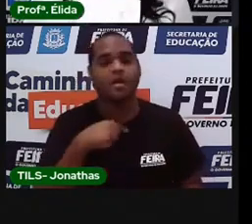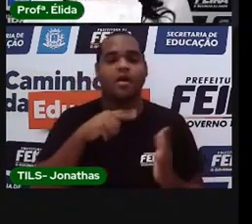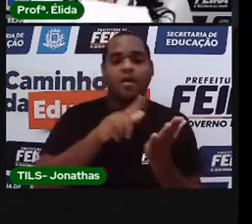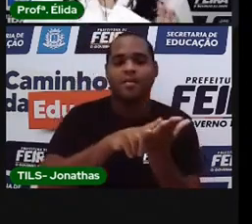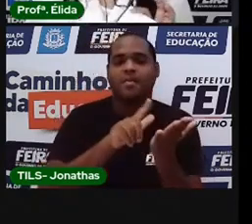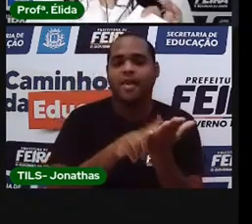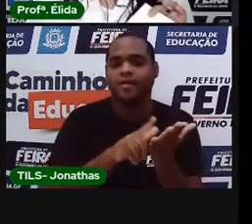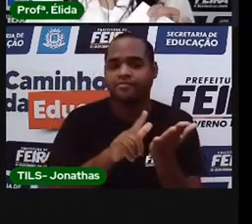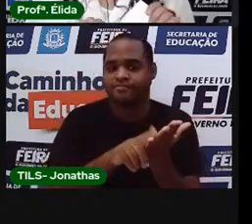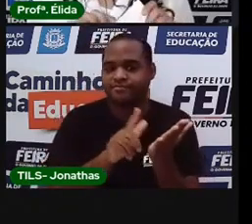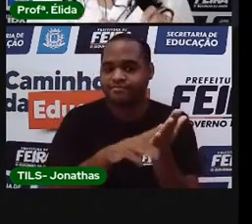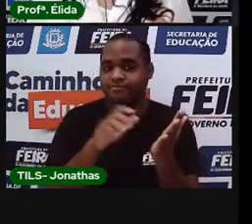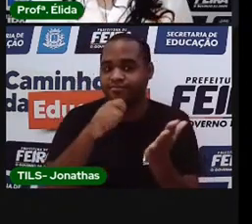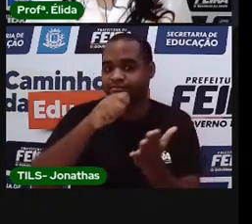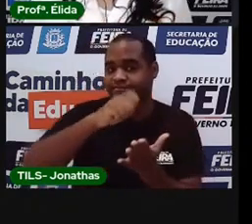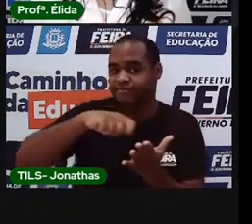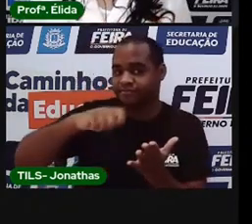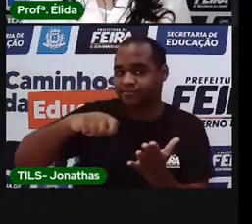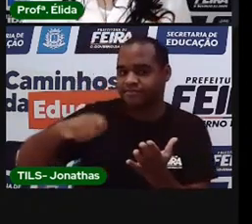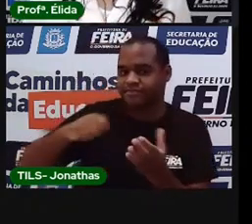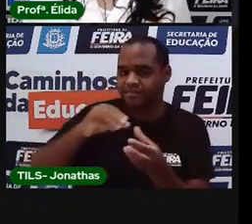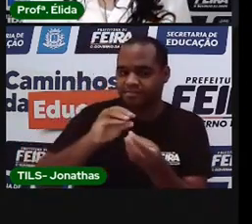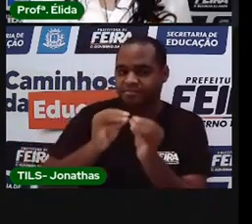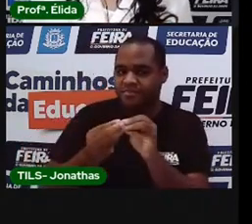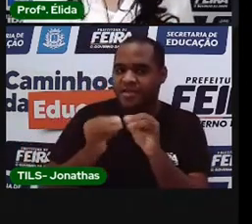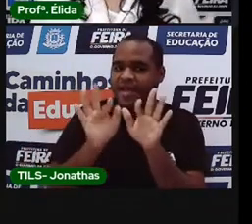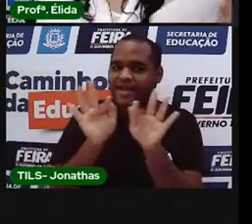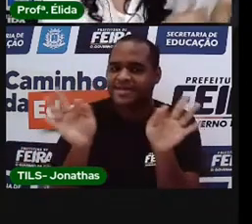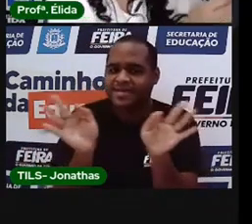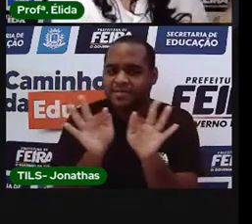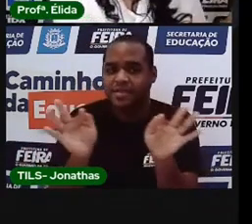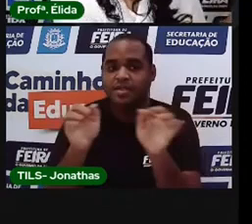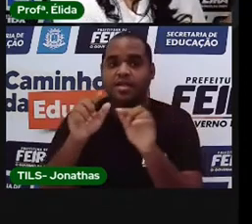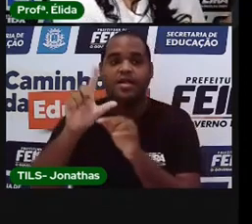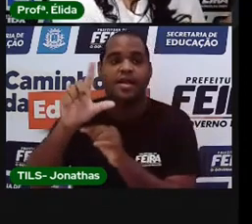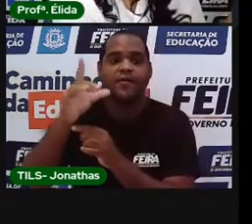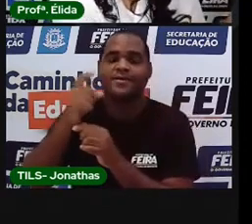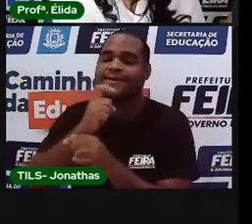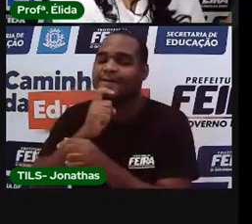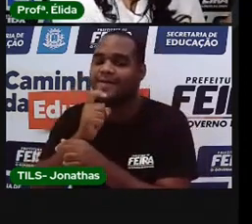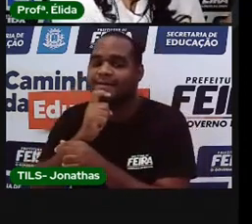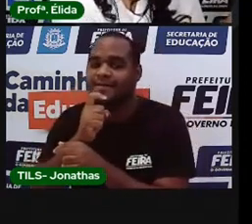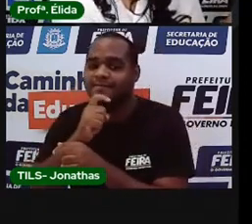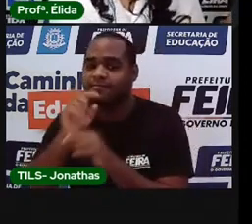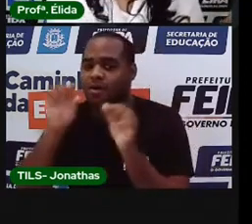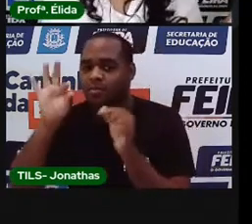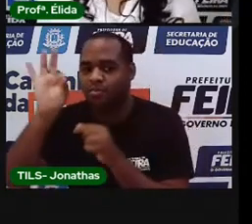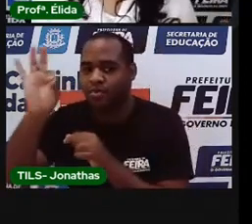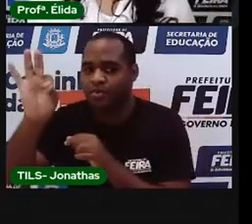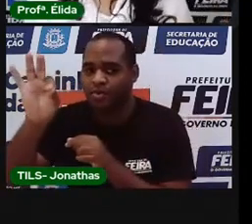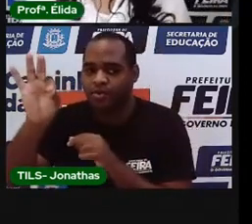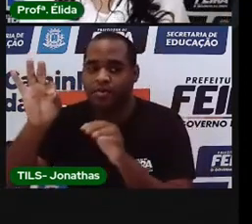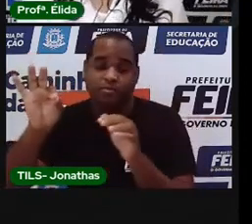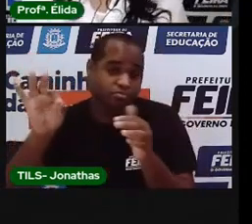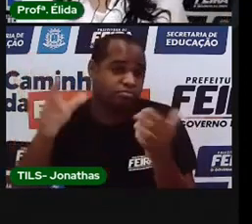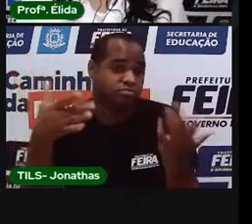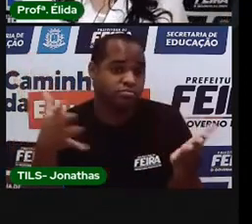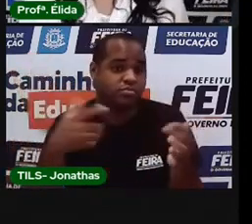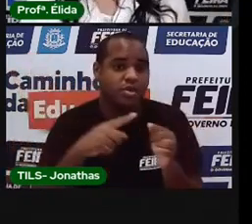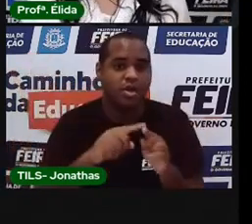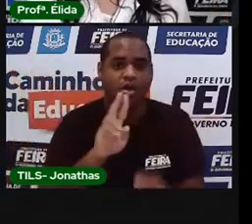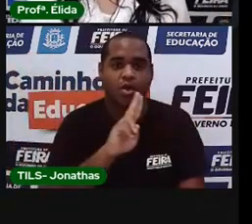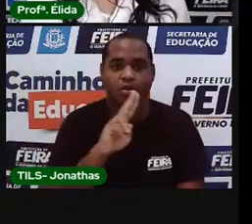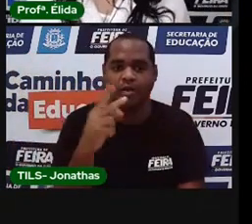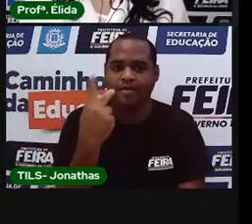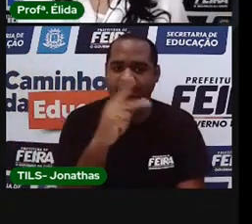pedacinho de papel, escrevo um bilhetinho para elas e coloco na porta da geladeira. Então, eu não coloco